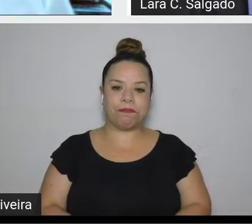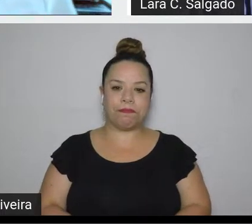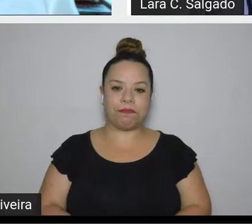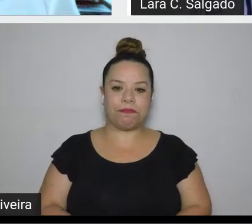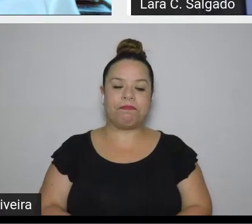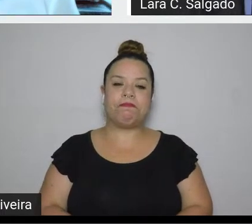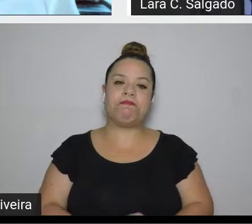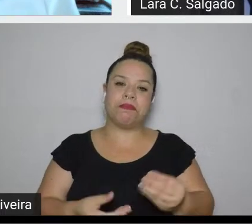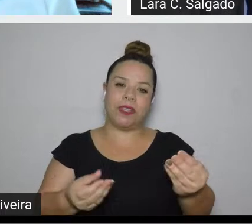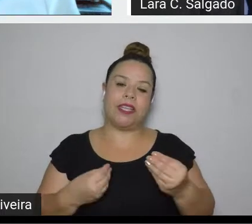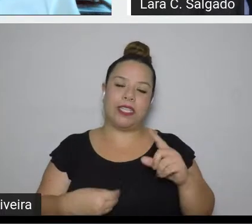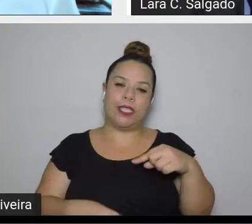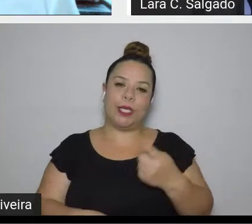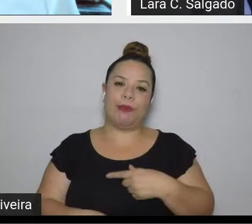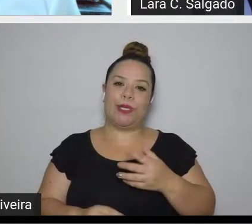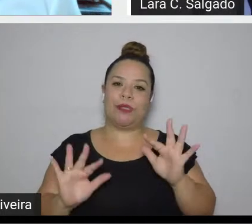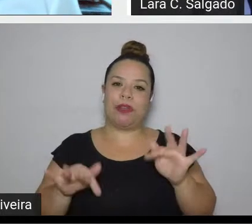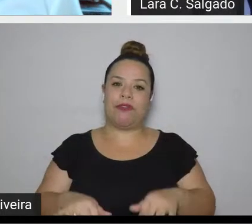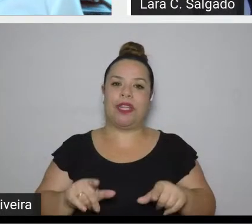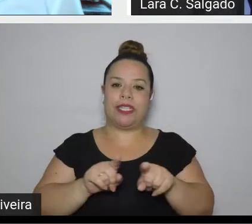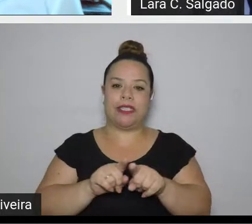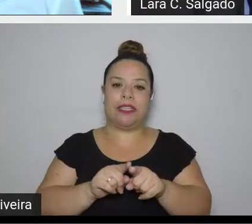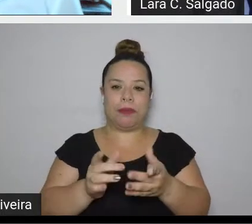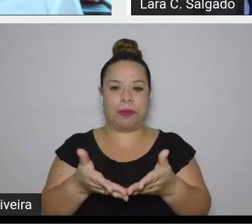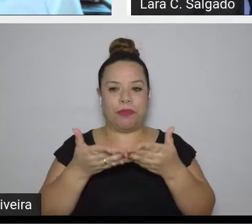encerrar esse sobrevoo por favor.